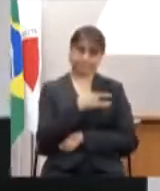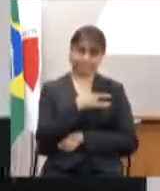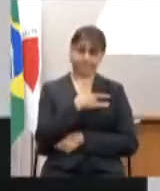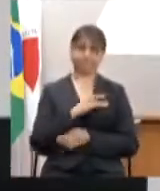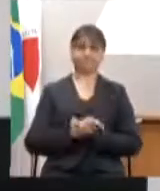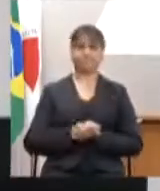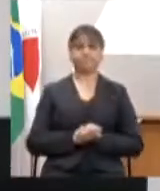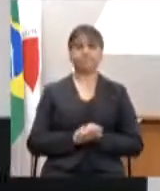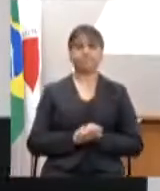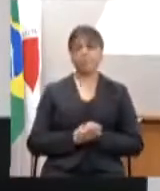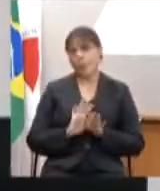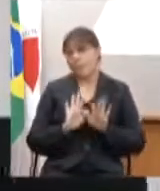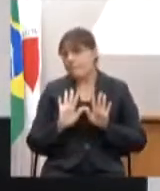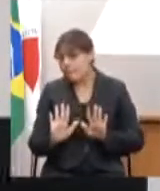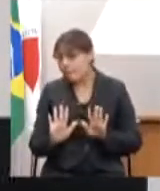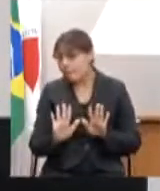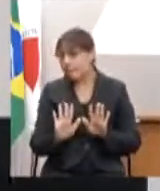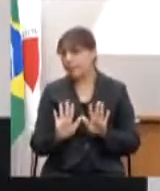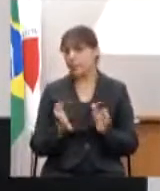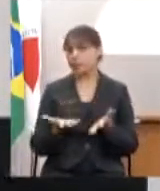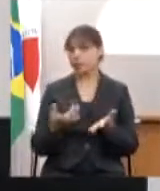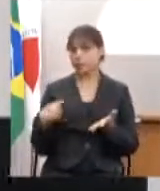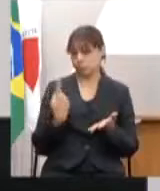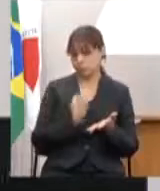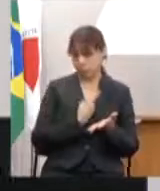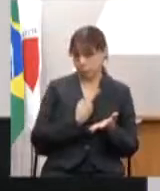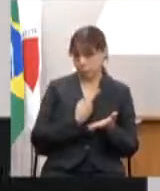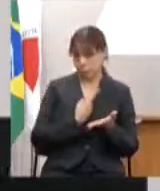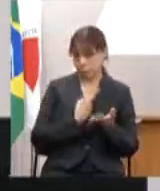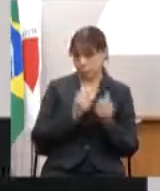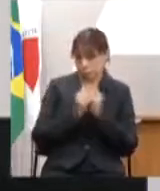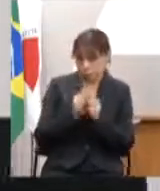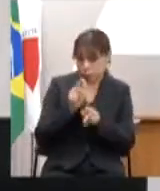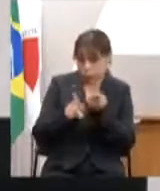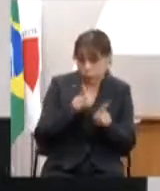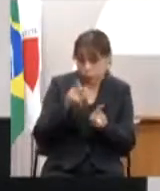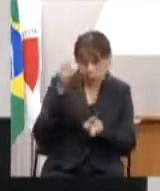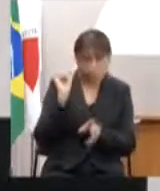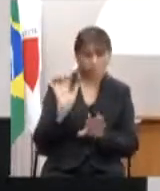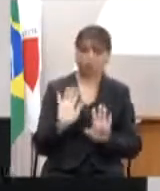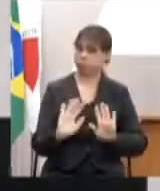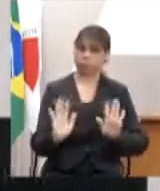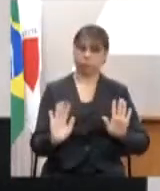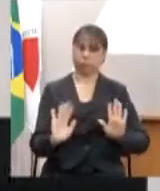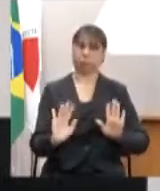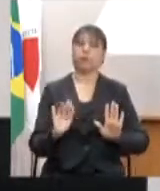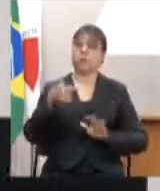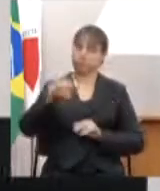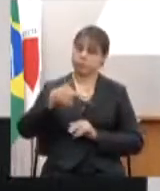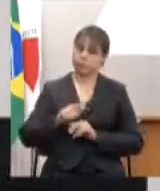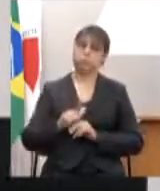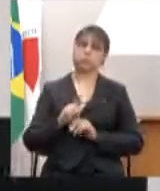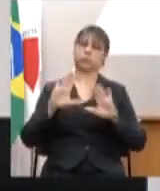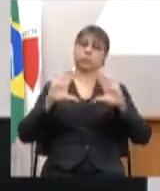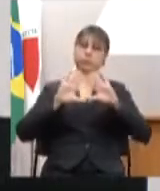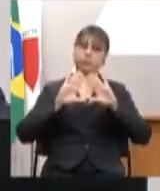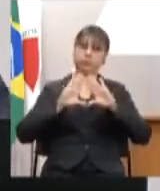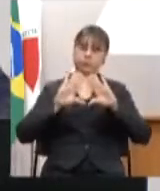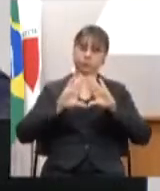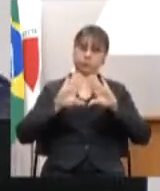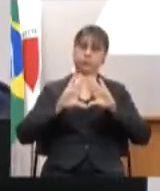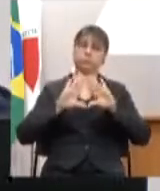Mas nem por isso nós deixamos de estar junto da população. E, mais uma vez, a Assembleia Legislativa